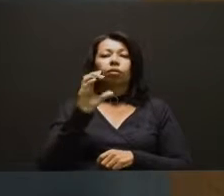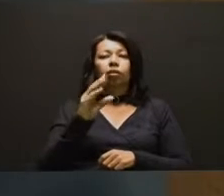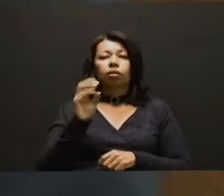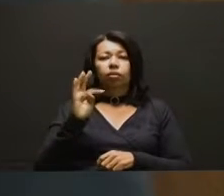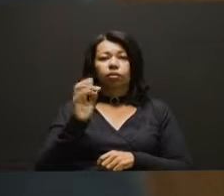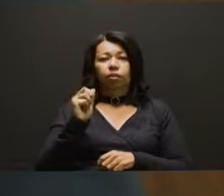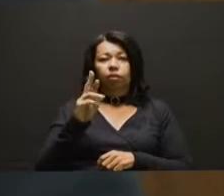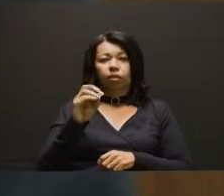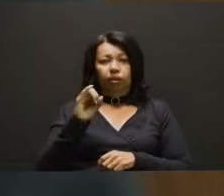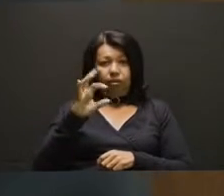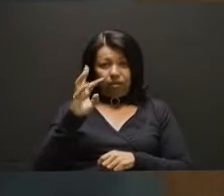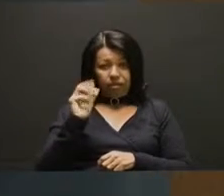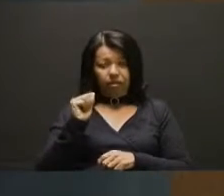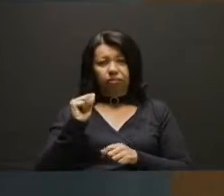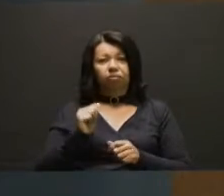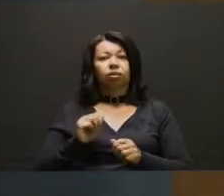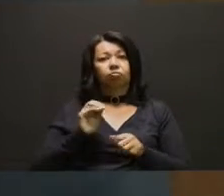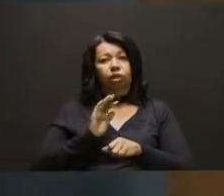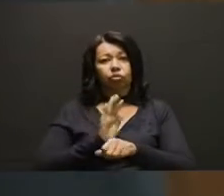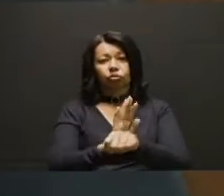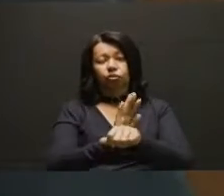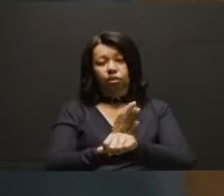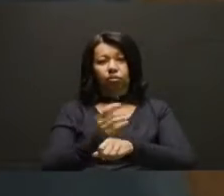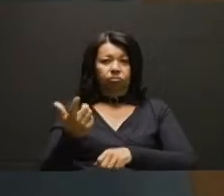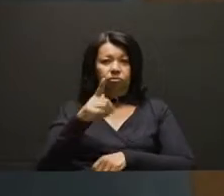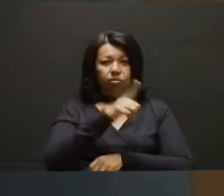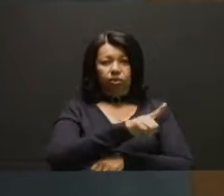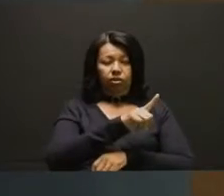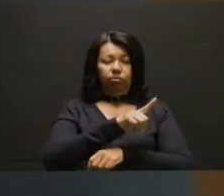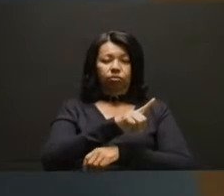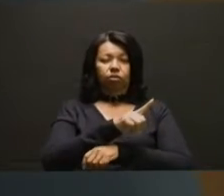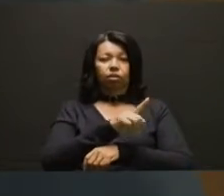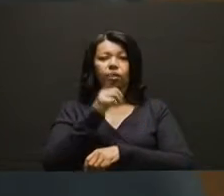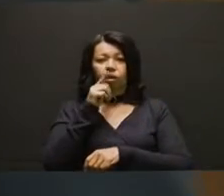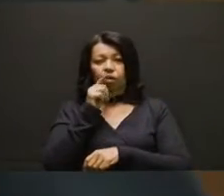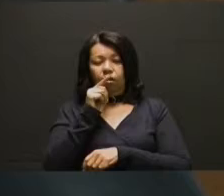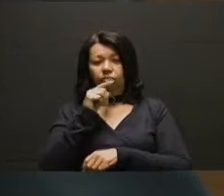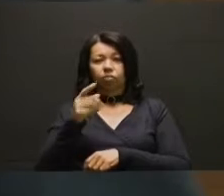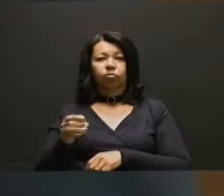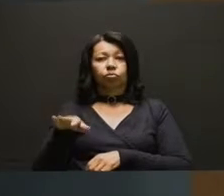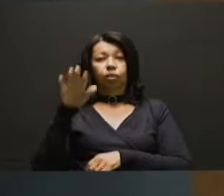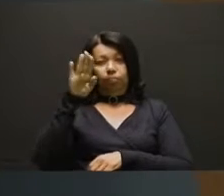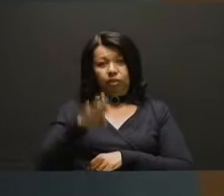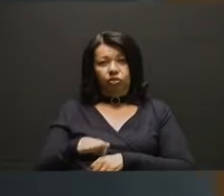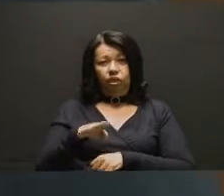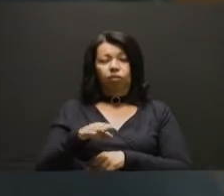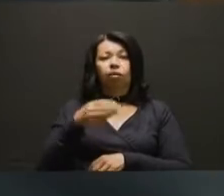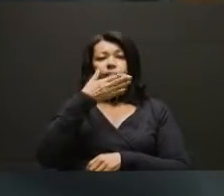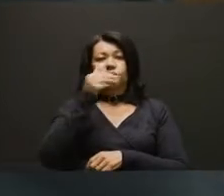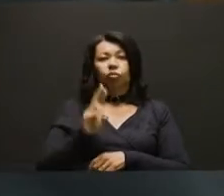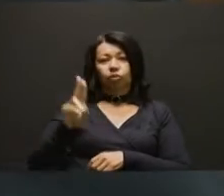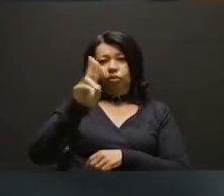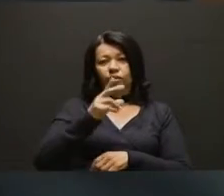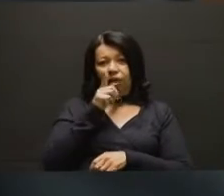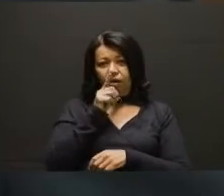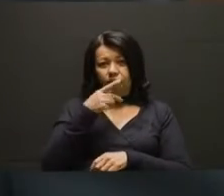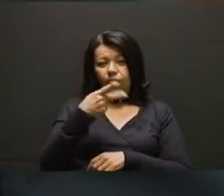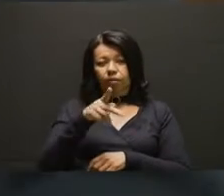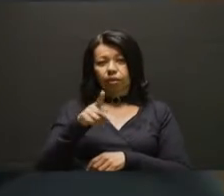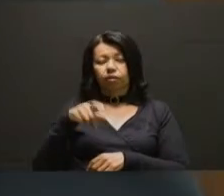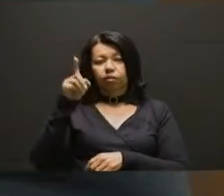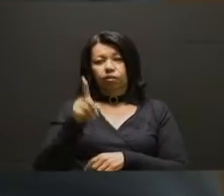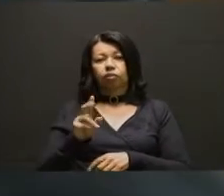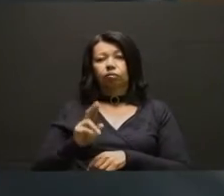que abastece o maior número de pessoas na Grande São Paulo. E nós temos que fazer a lição de casa. E não tenho dúvidas que melhor utilizando a água para que, por exemplo, seja